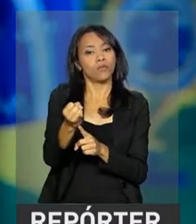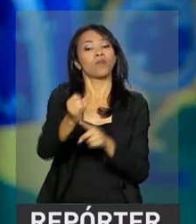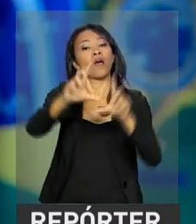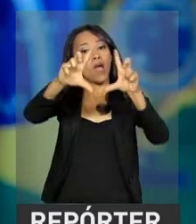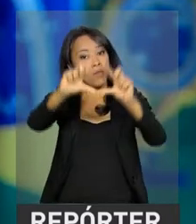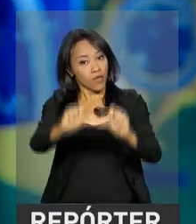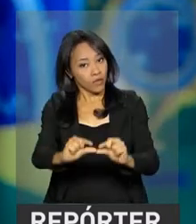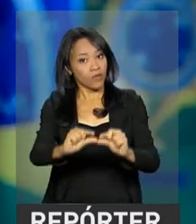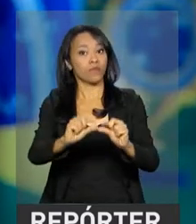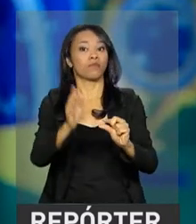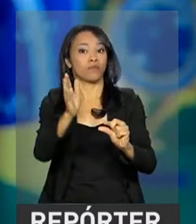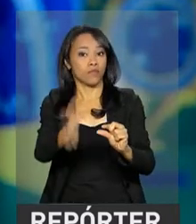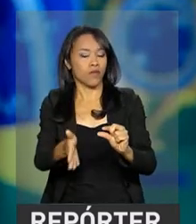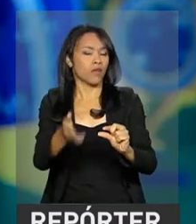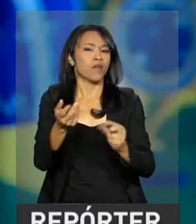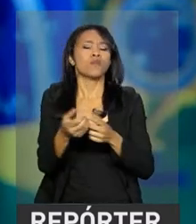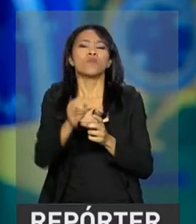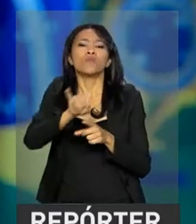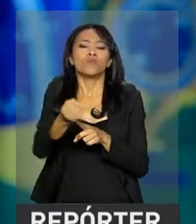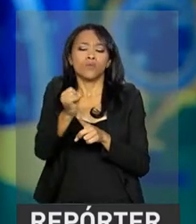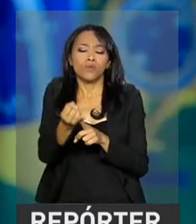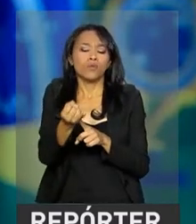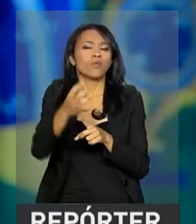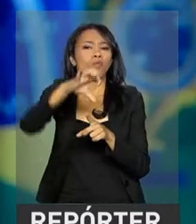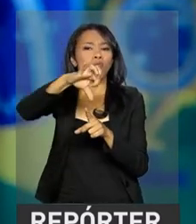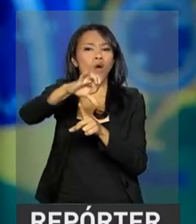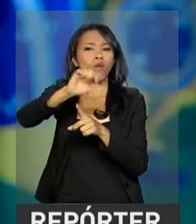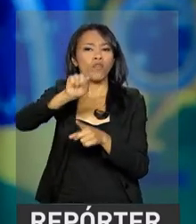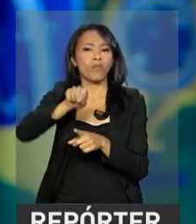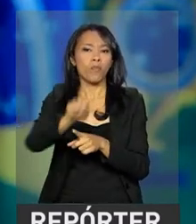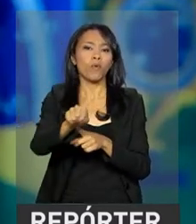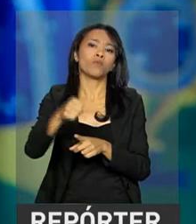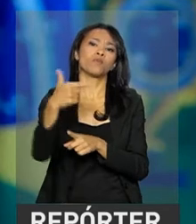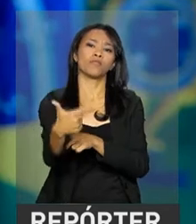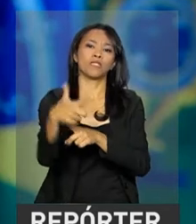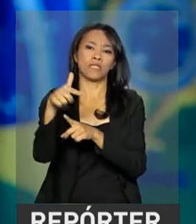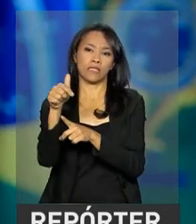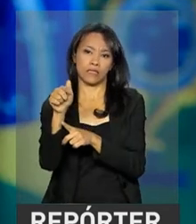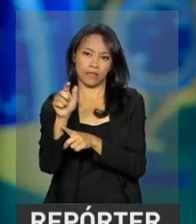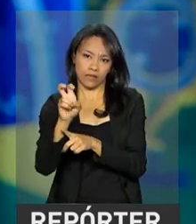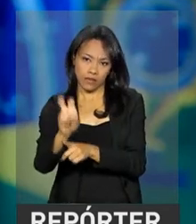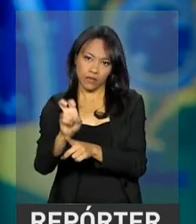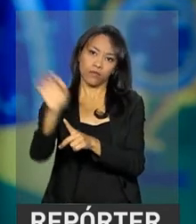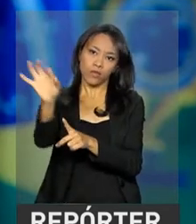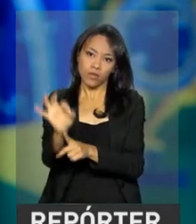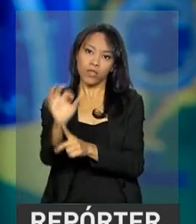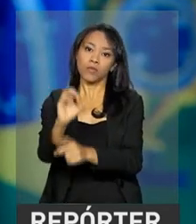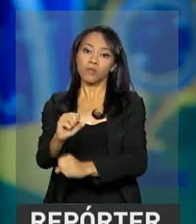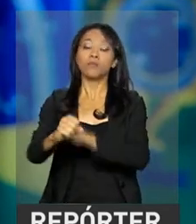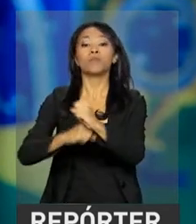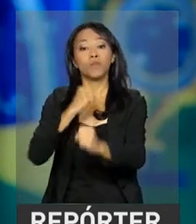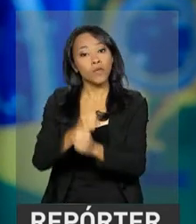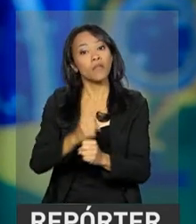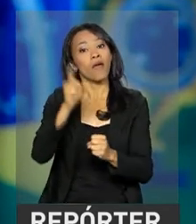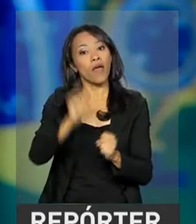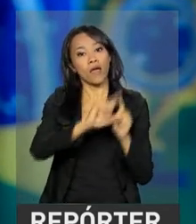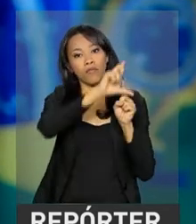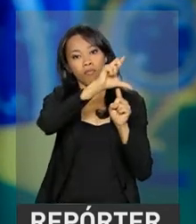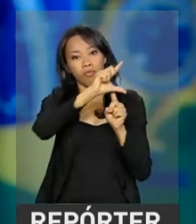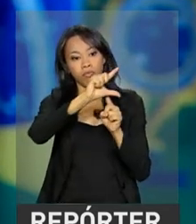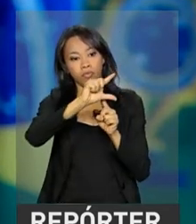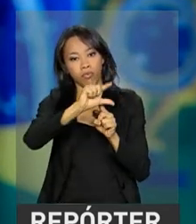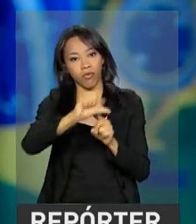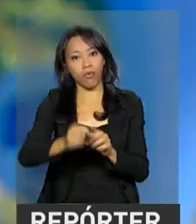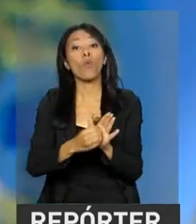dois dígitos. Os juros caíram para 9,25% ao ano. É a sétima queda